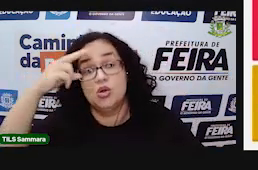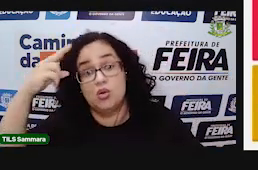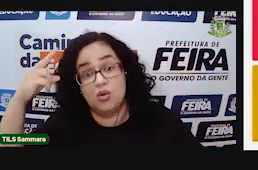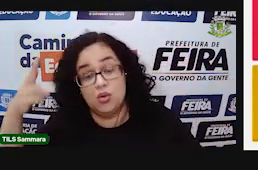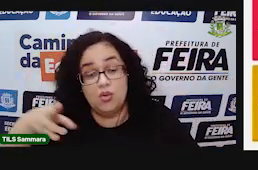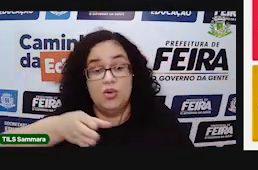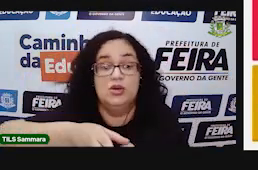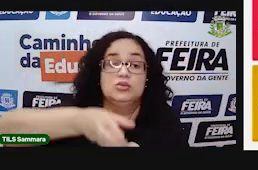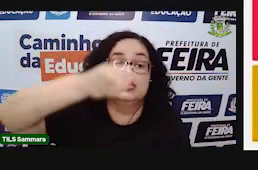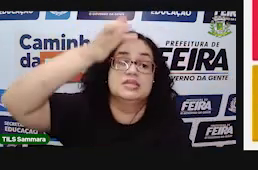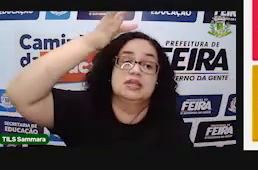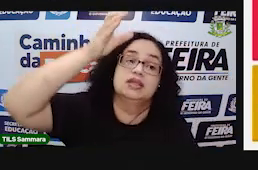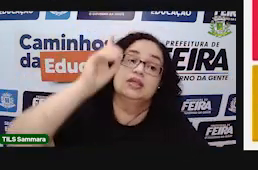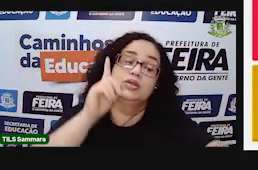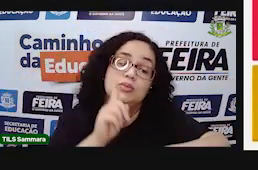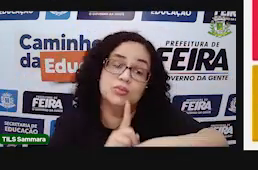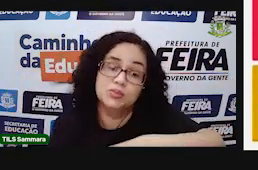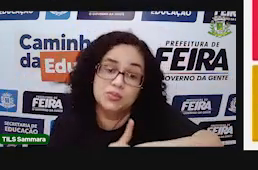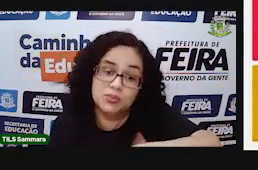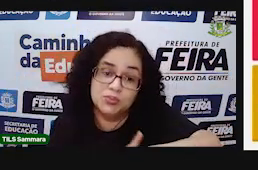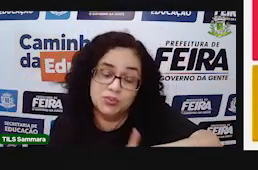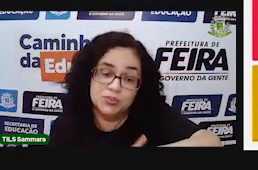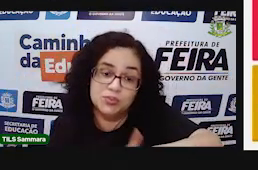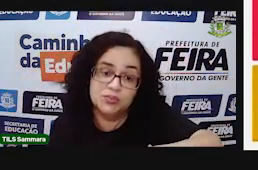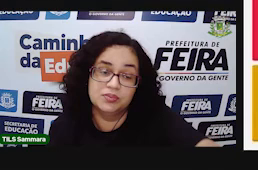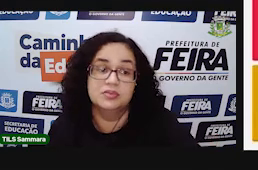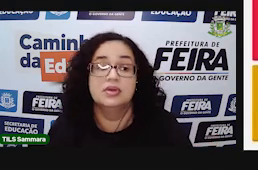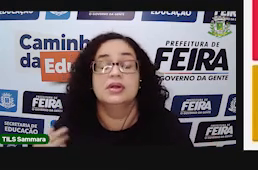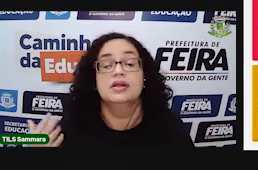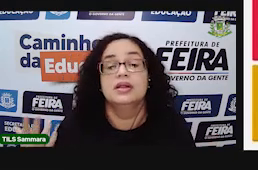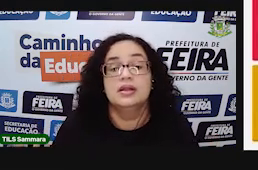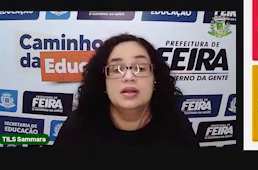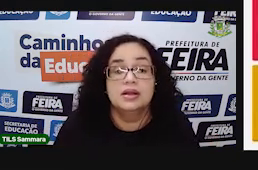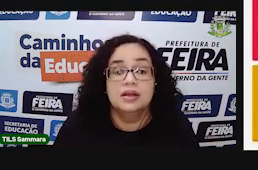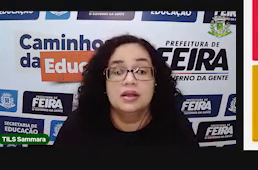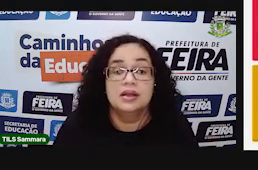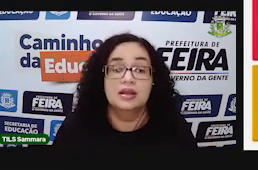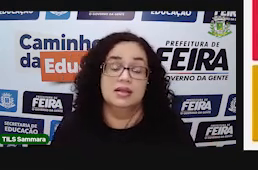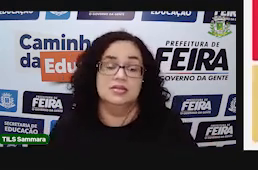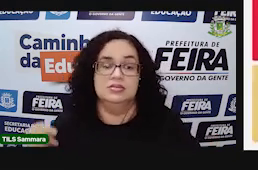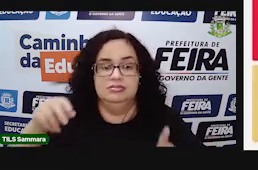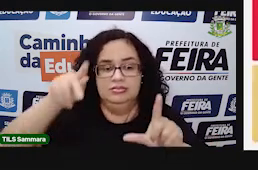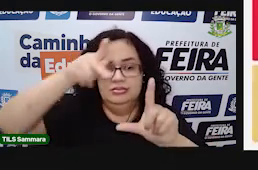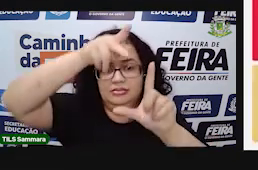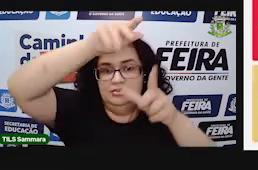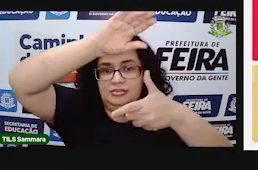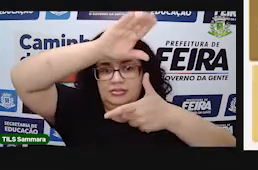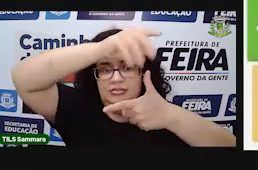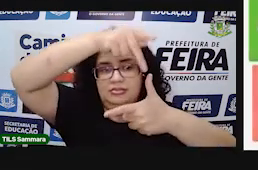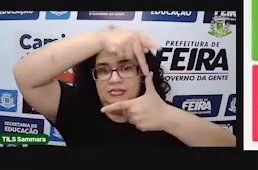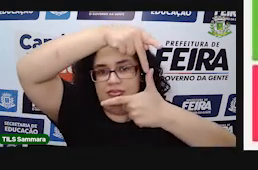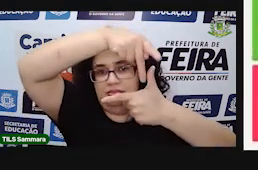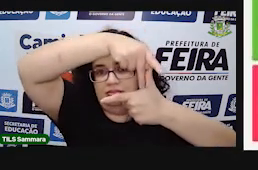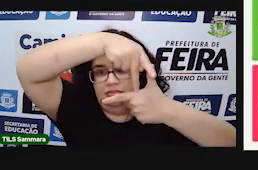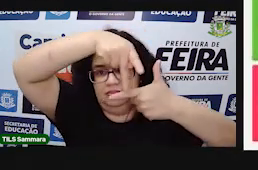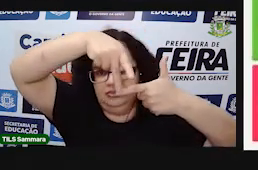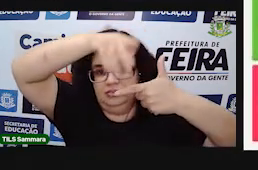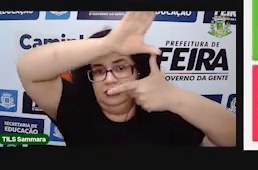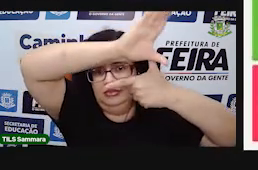Que figura é essa? Tempo contando. Esse é o paralelopípedo.